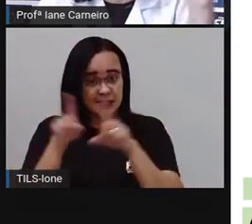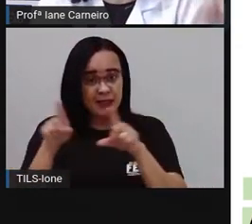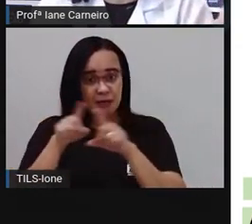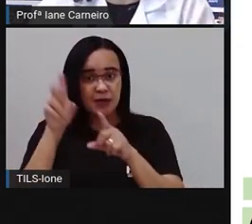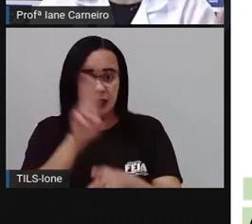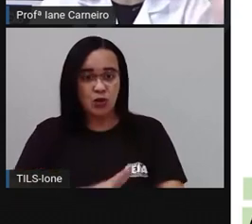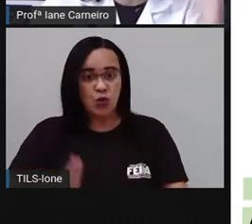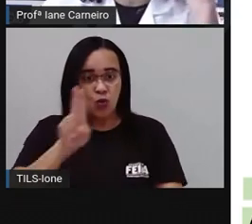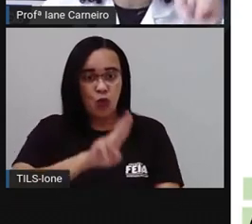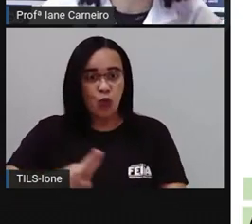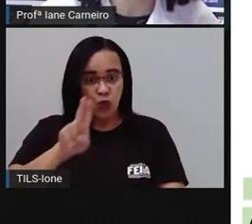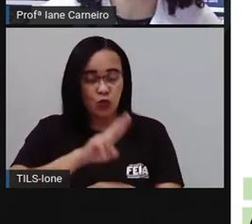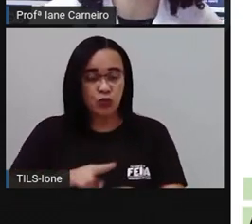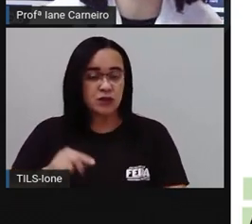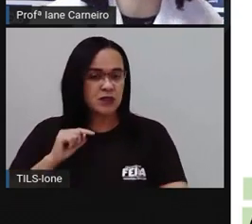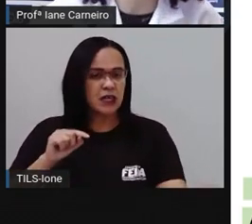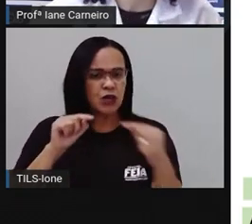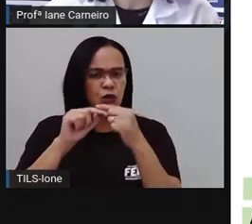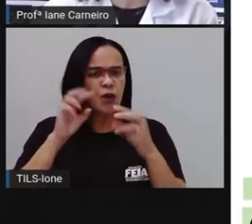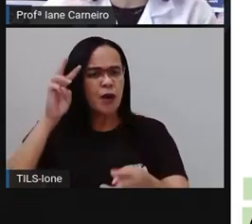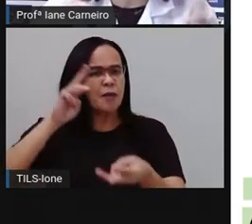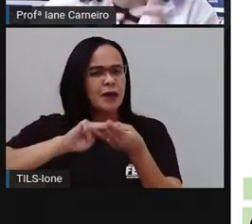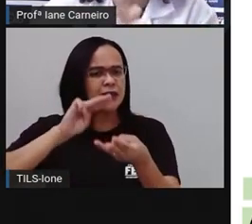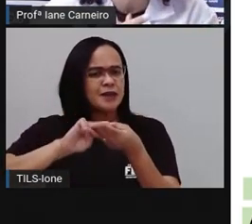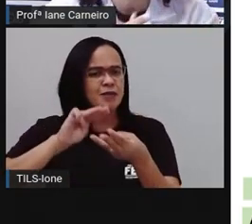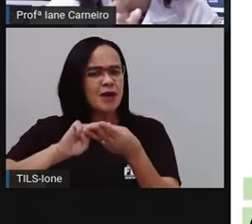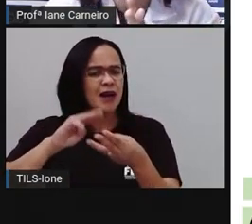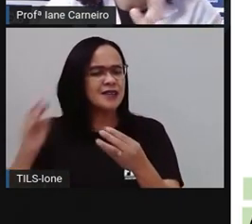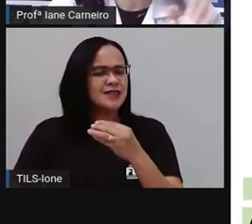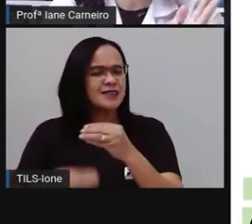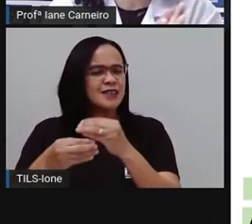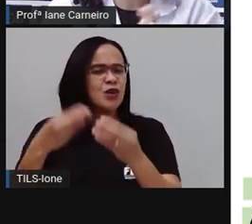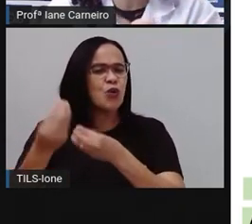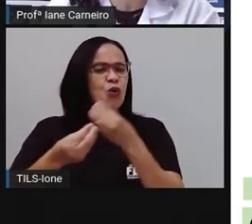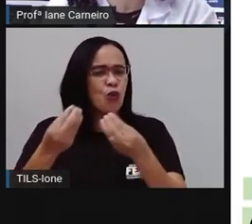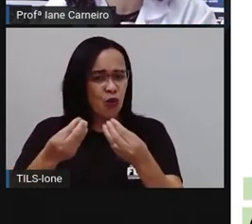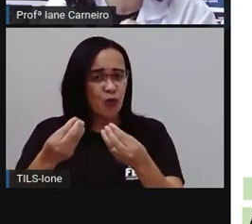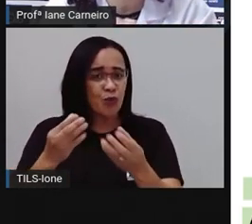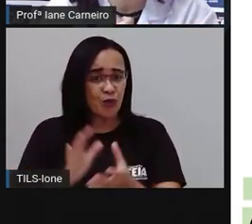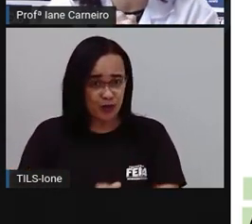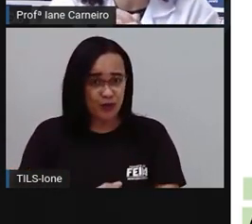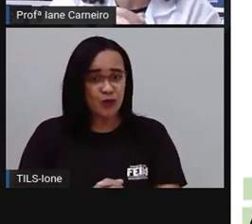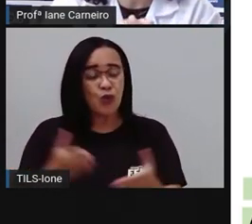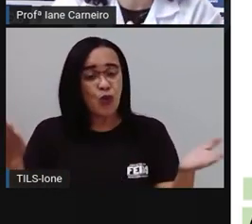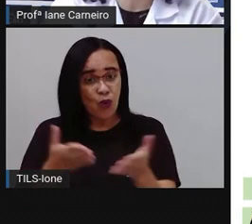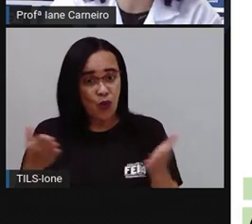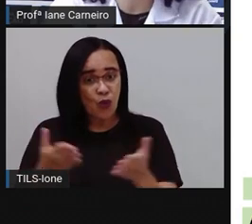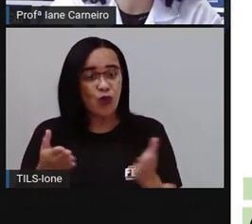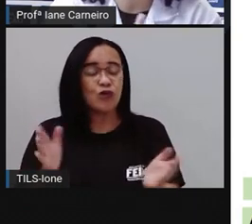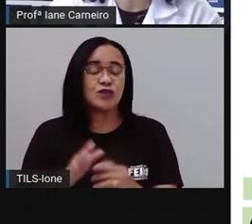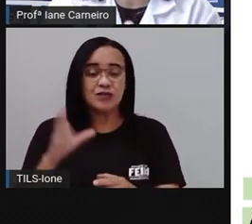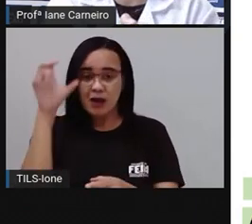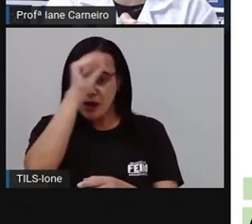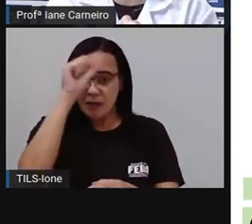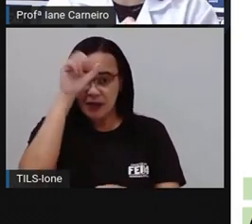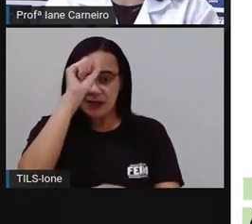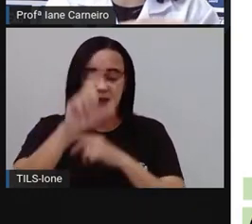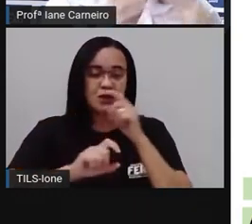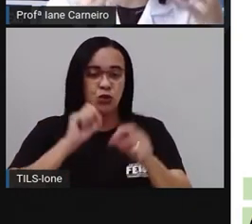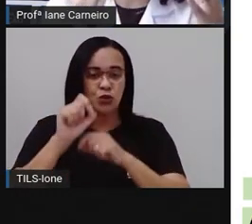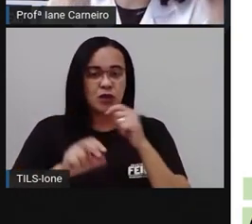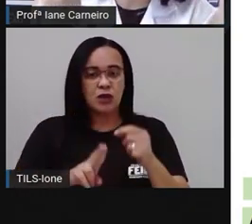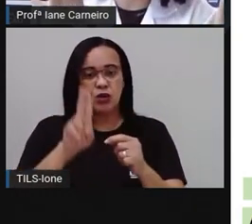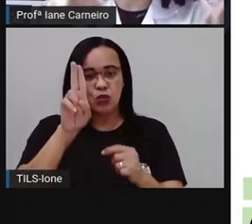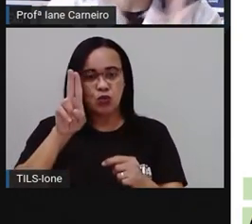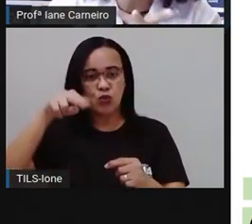onde é que a matemática se encaixa nisso aí. gente vai falar sobre uma unidade de medida importante, né? E que a